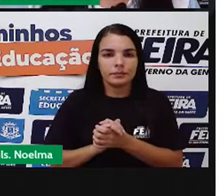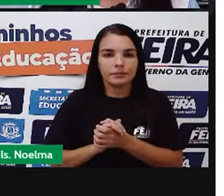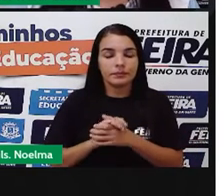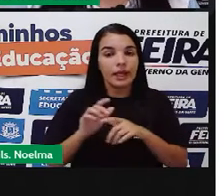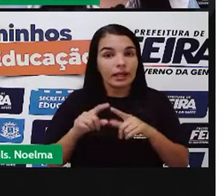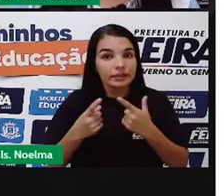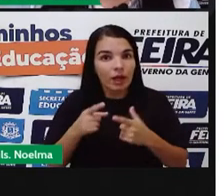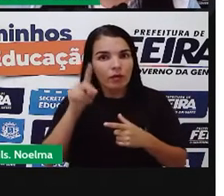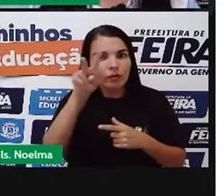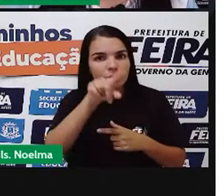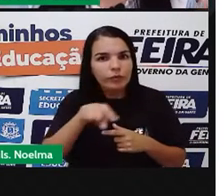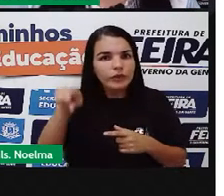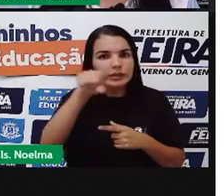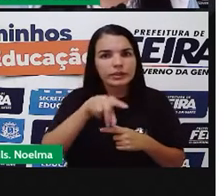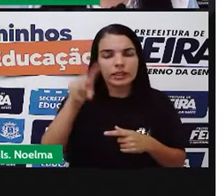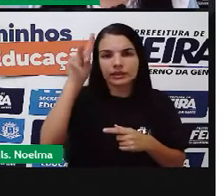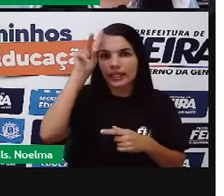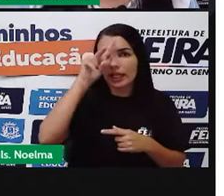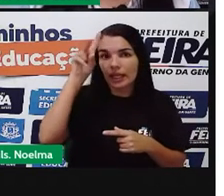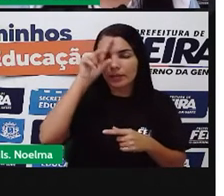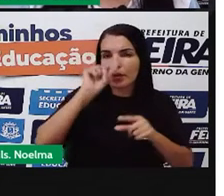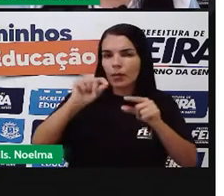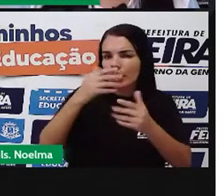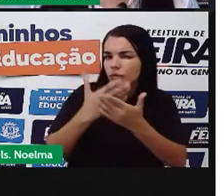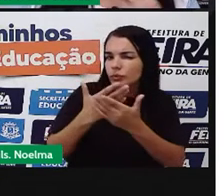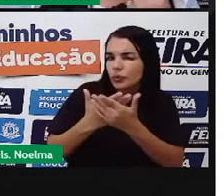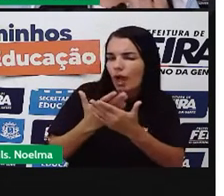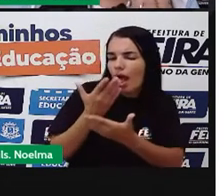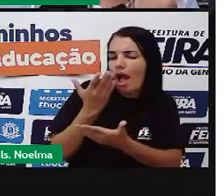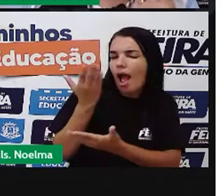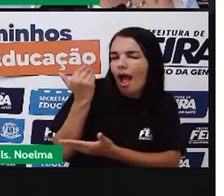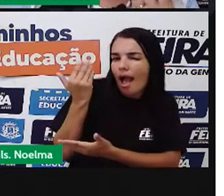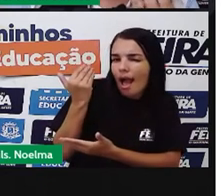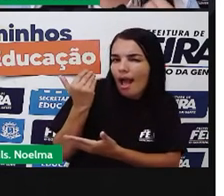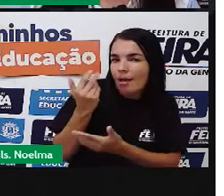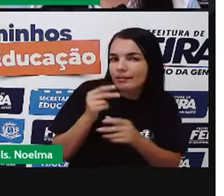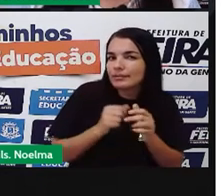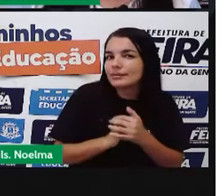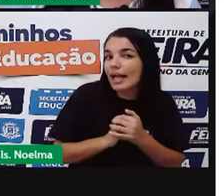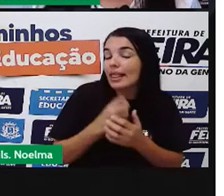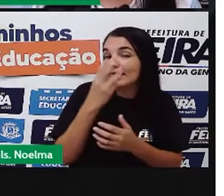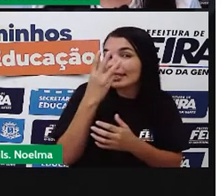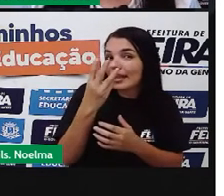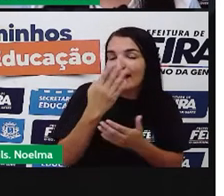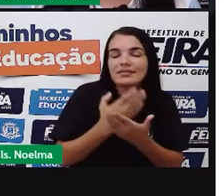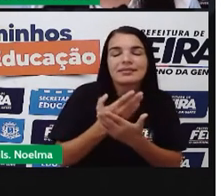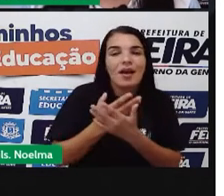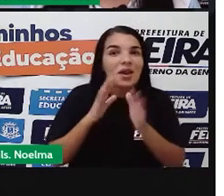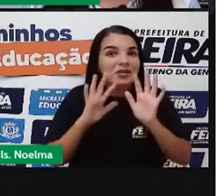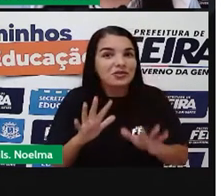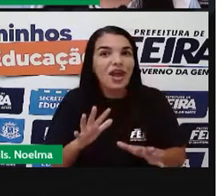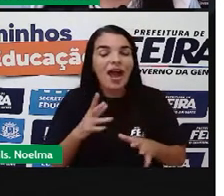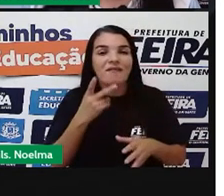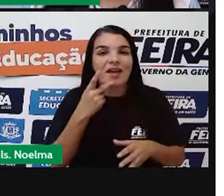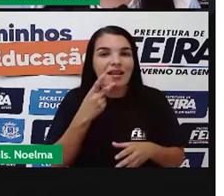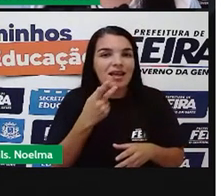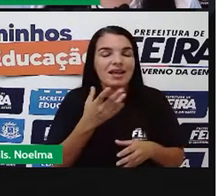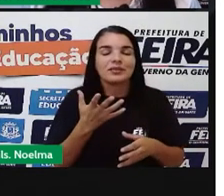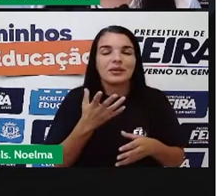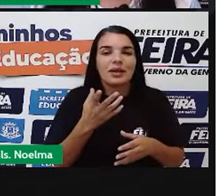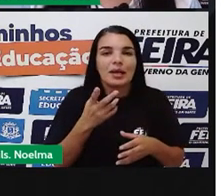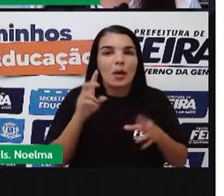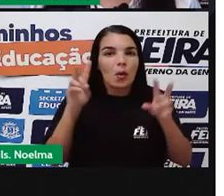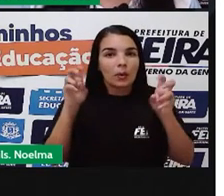vocês lembram do que nós estudamos na aula? Já tem já três aulas que a gente fala sobre isso, que a gente comenta aí